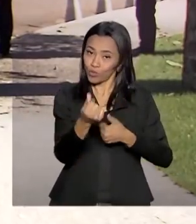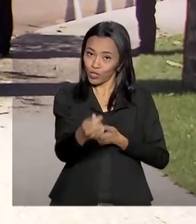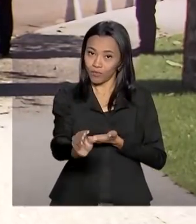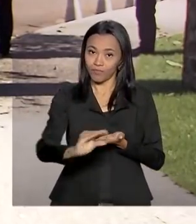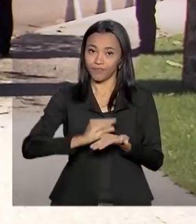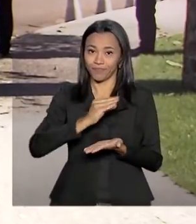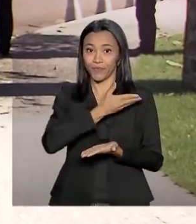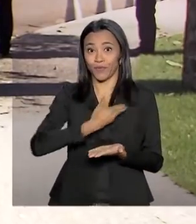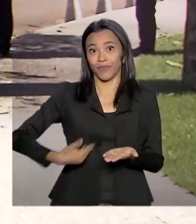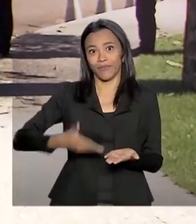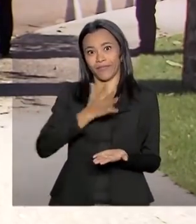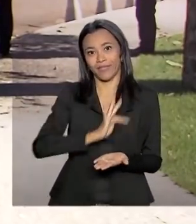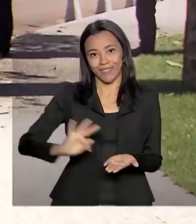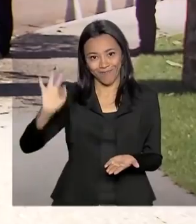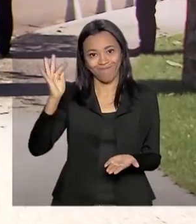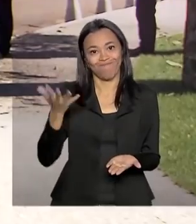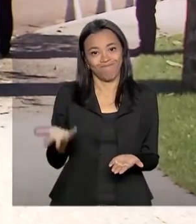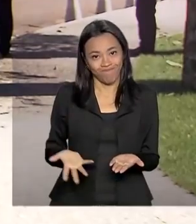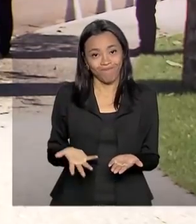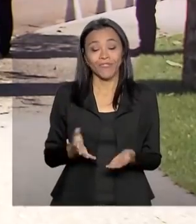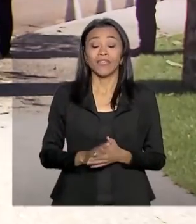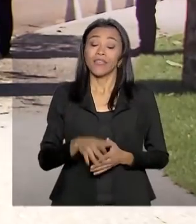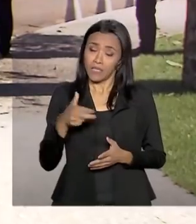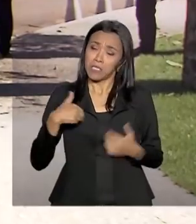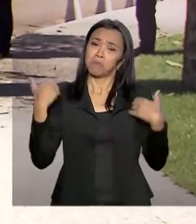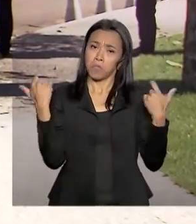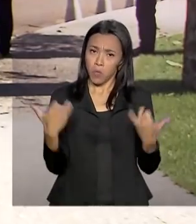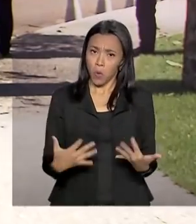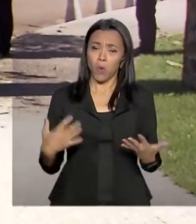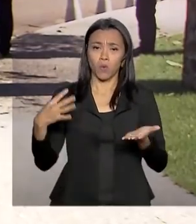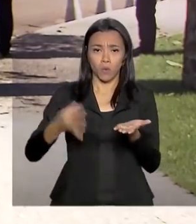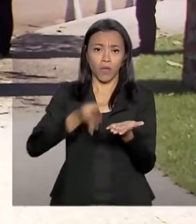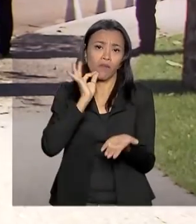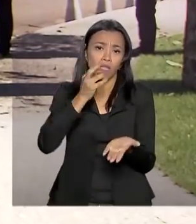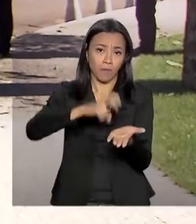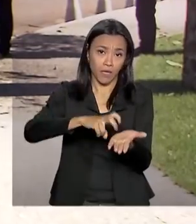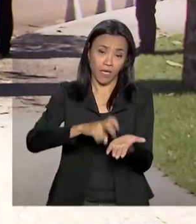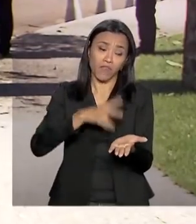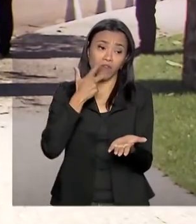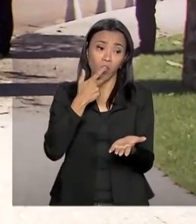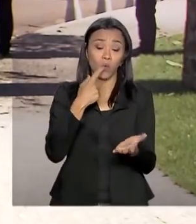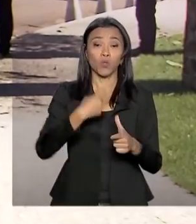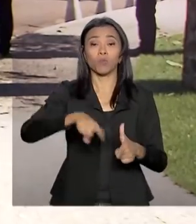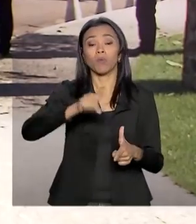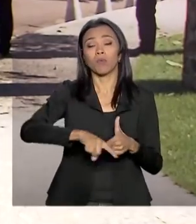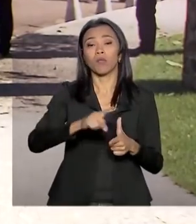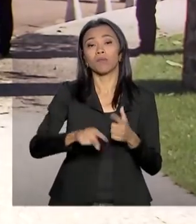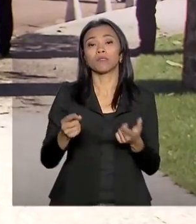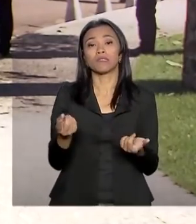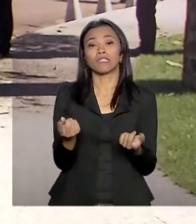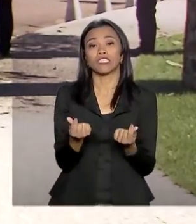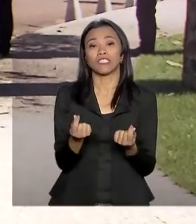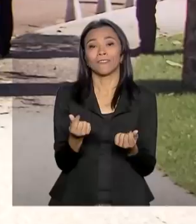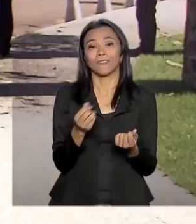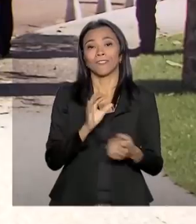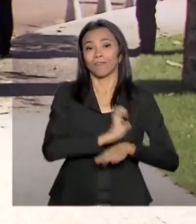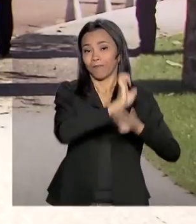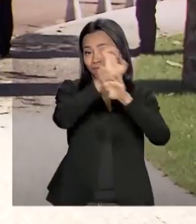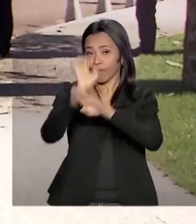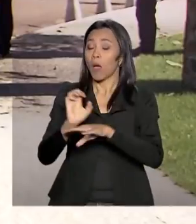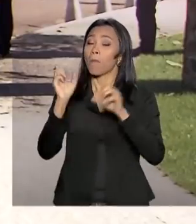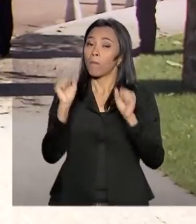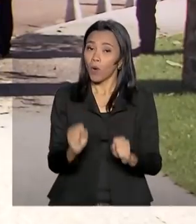Davi Alcolumbre falou depois do café da manhã e ele reforçou que a situação financeira dos estados pode ser impactada pelas